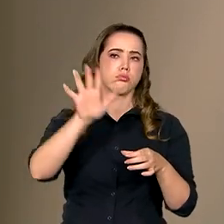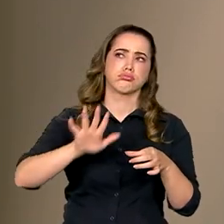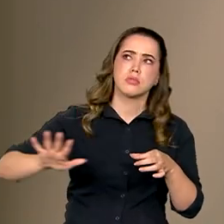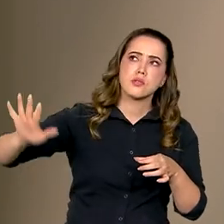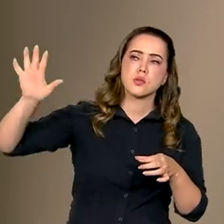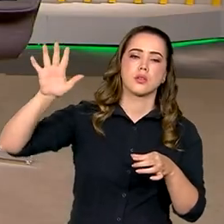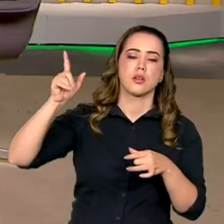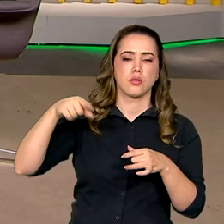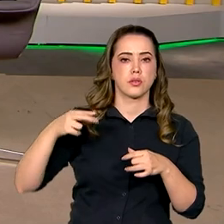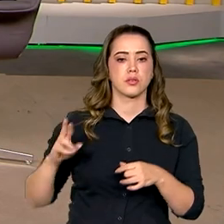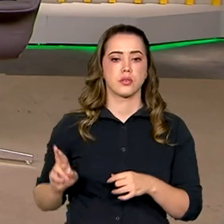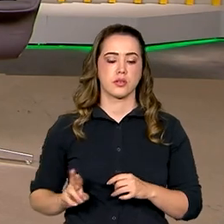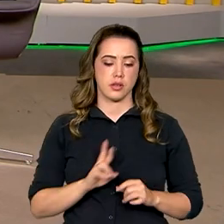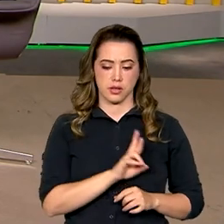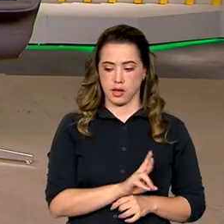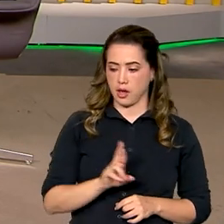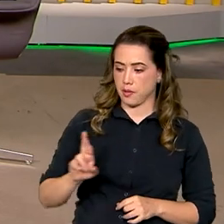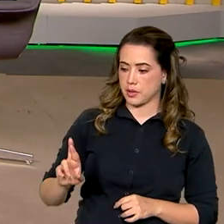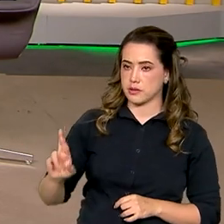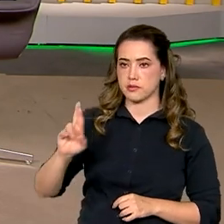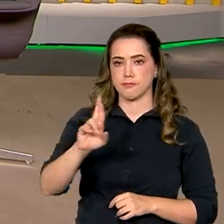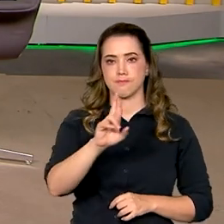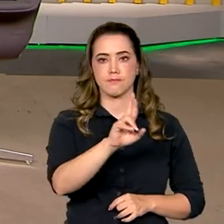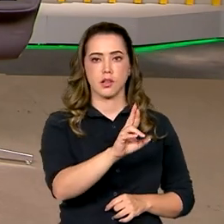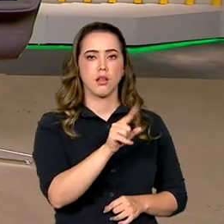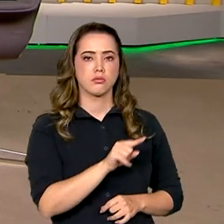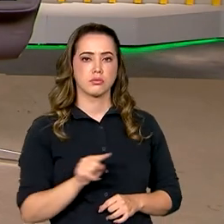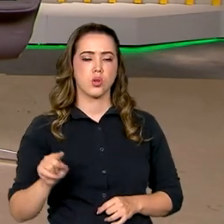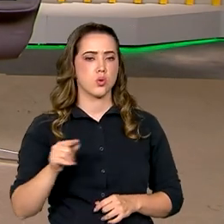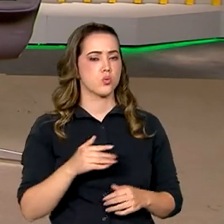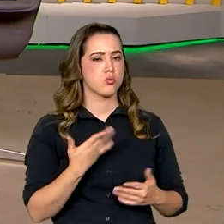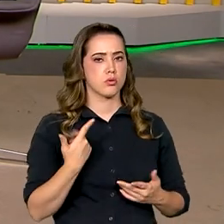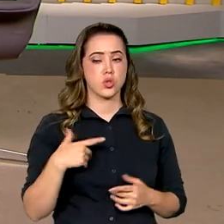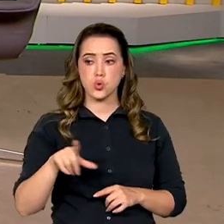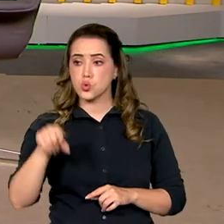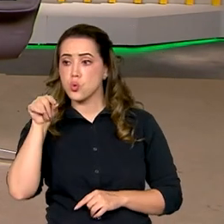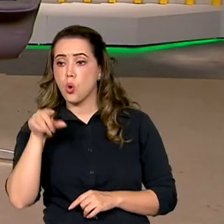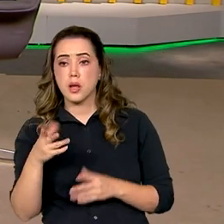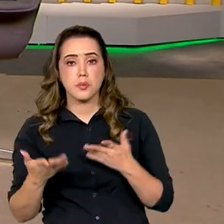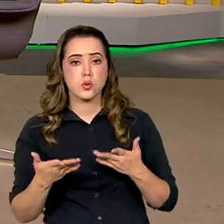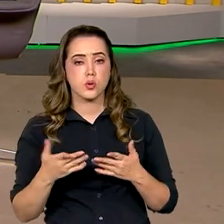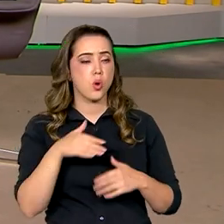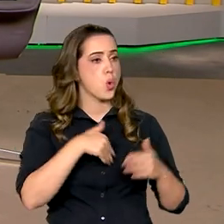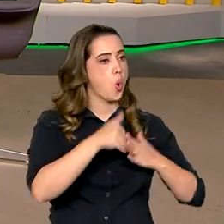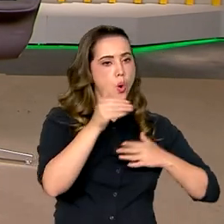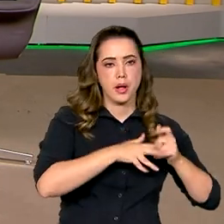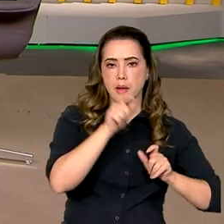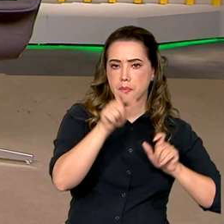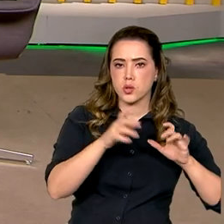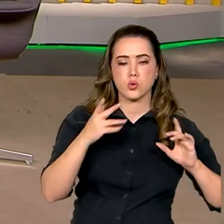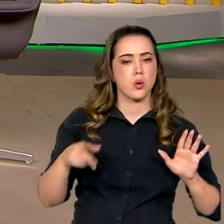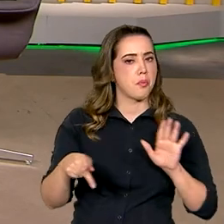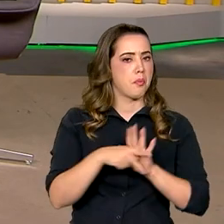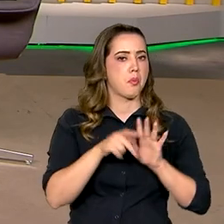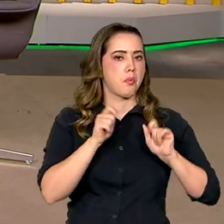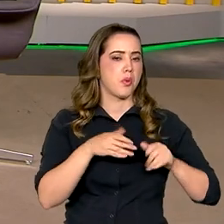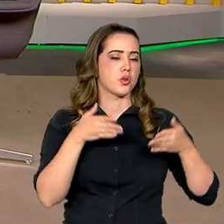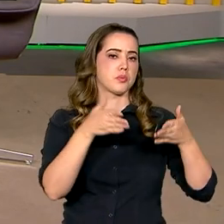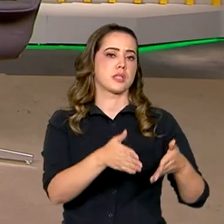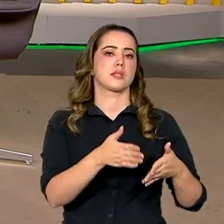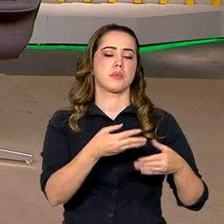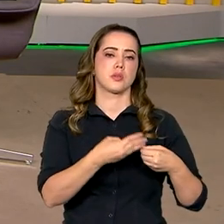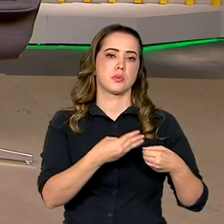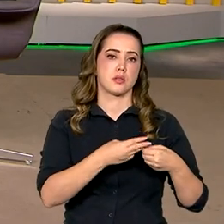representantes, né? Representantes da sociedade civil. Qualquer cidadão, cidadã pode participar no município. A